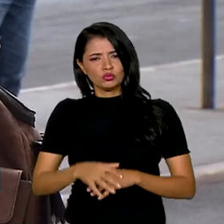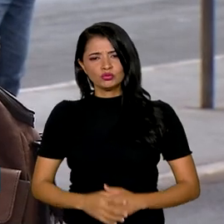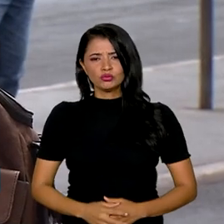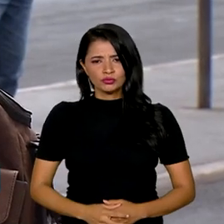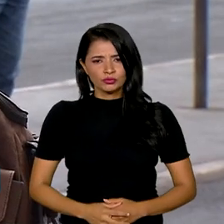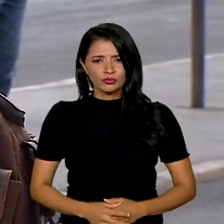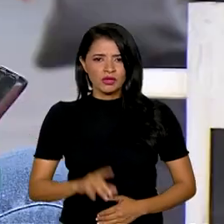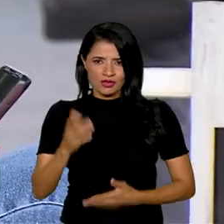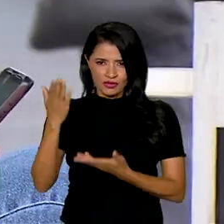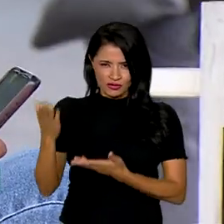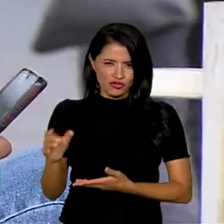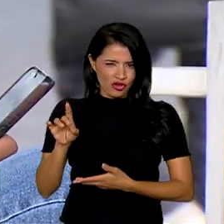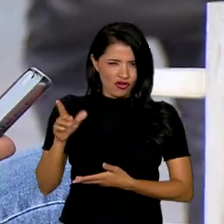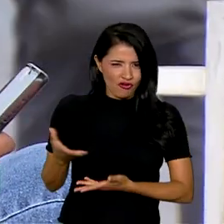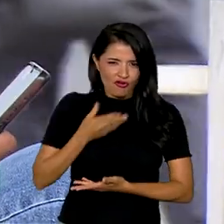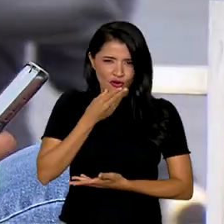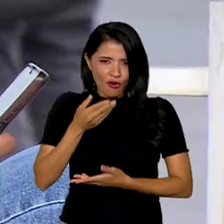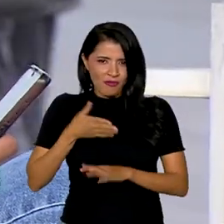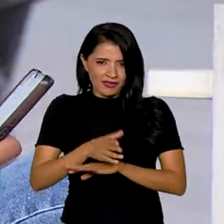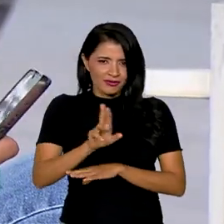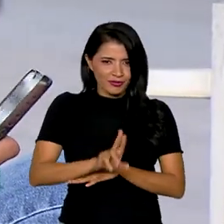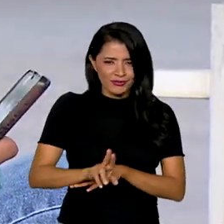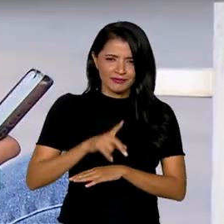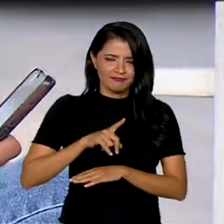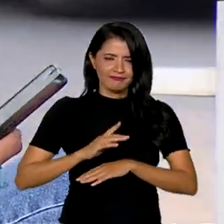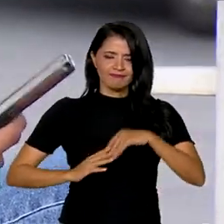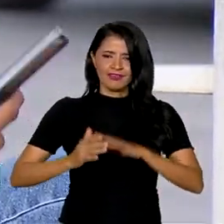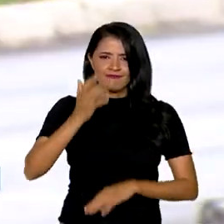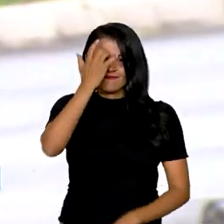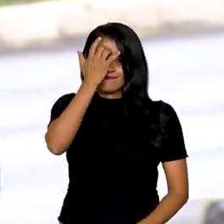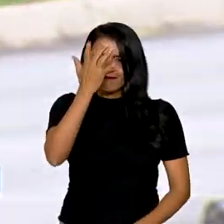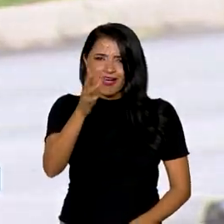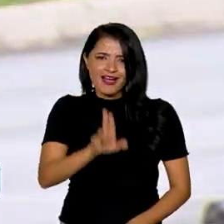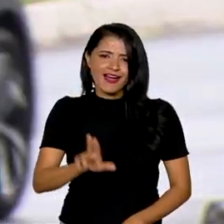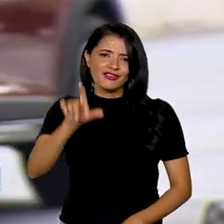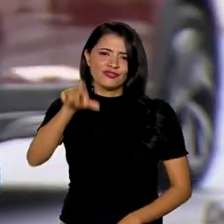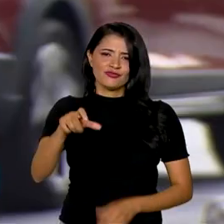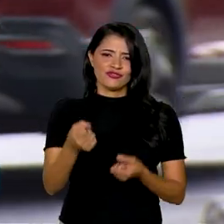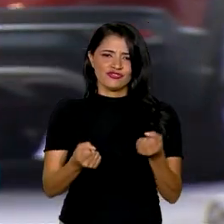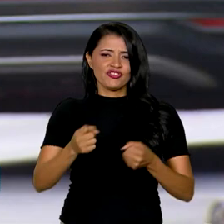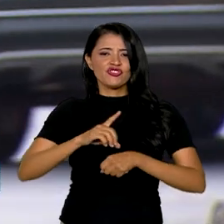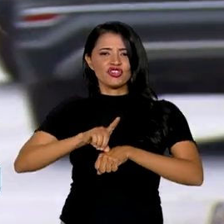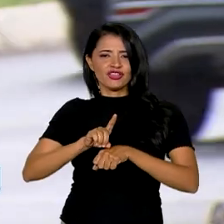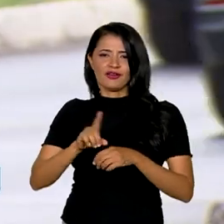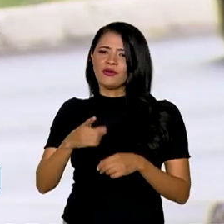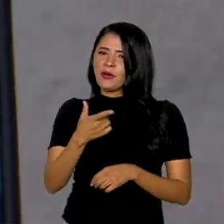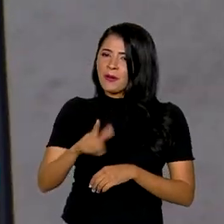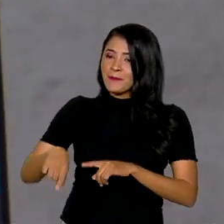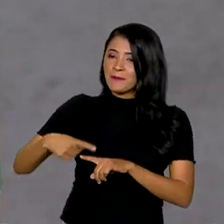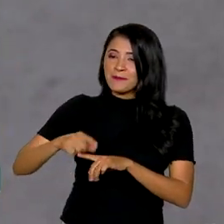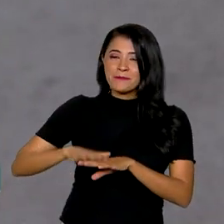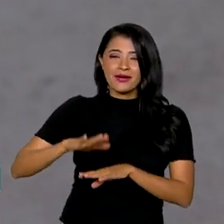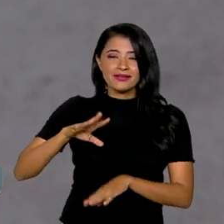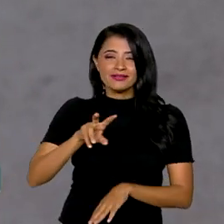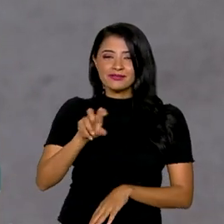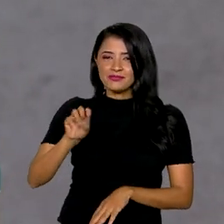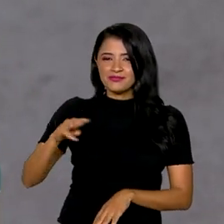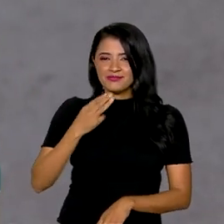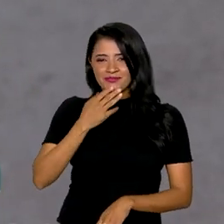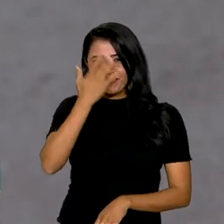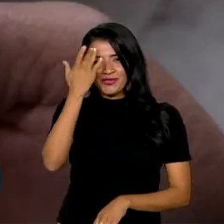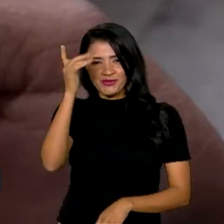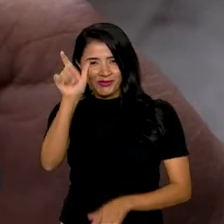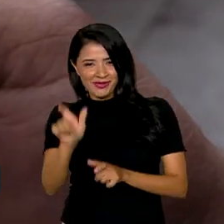não é só o Alexandre que embarcou na praticidade da carteira de motorista digital. Mais de 50 milhões de